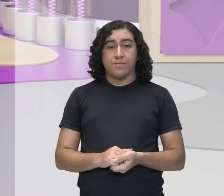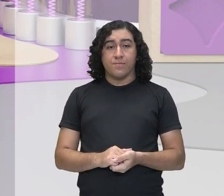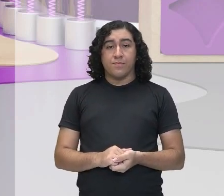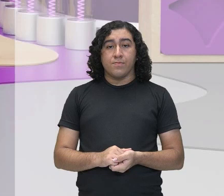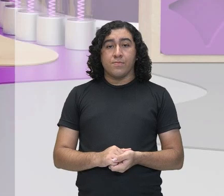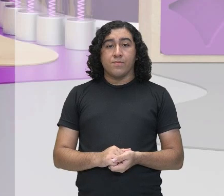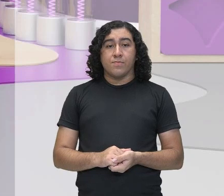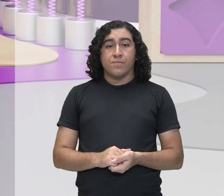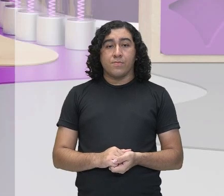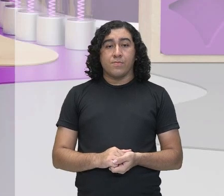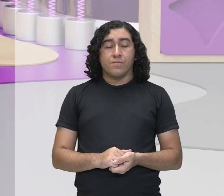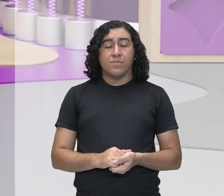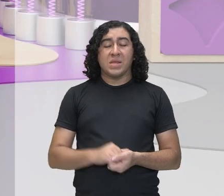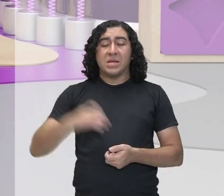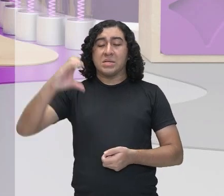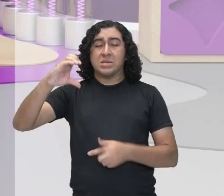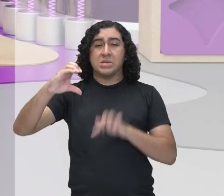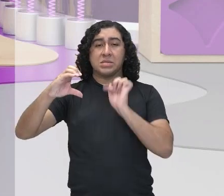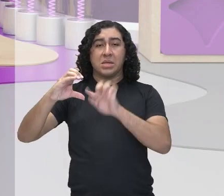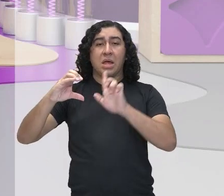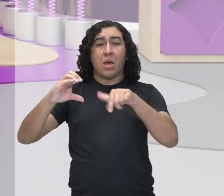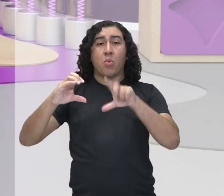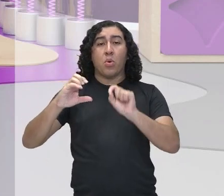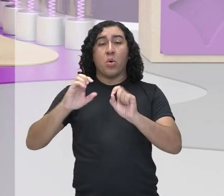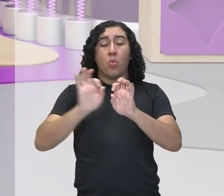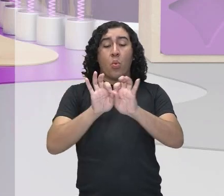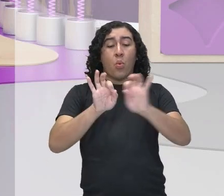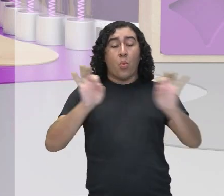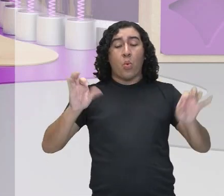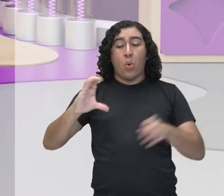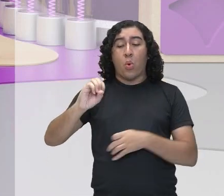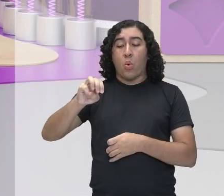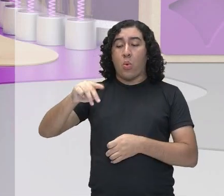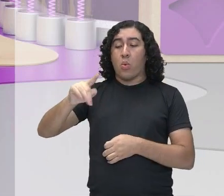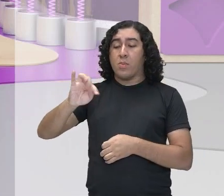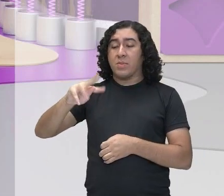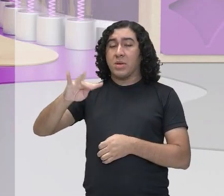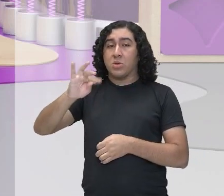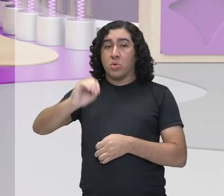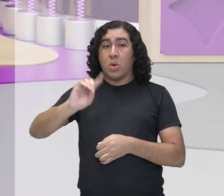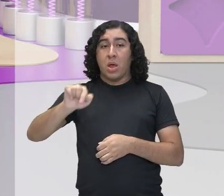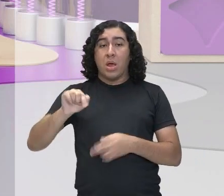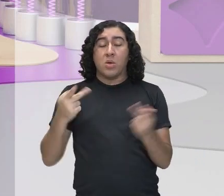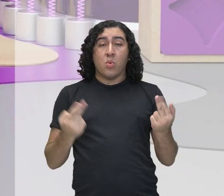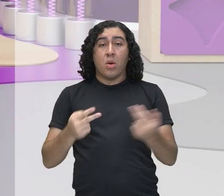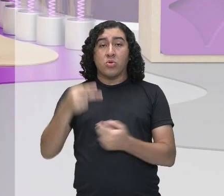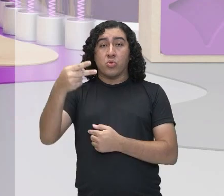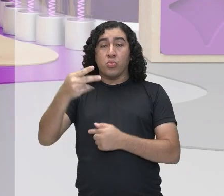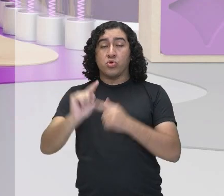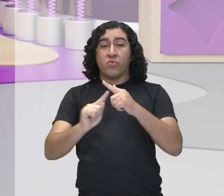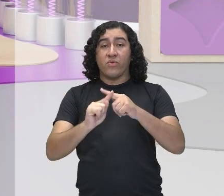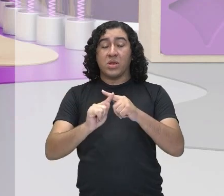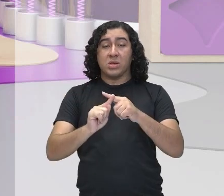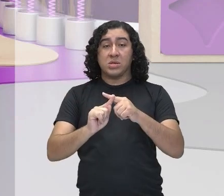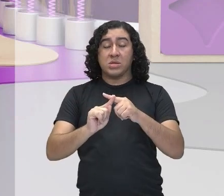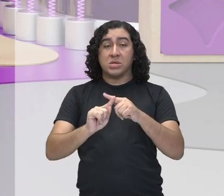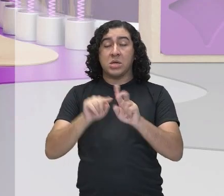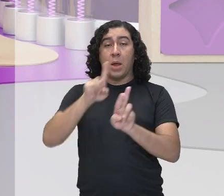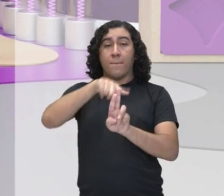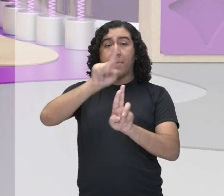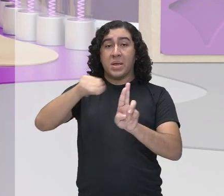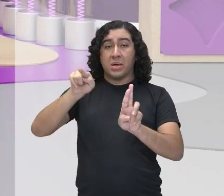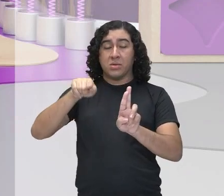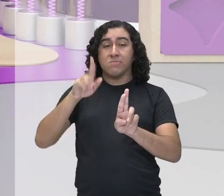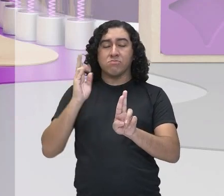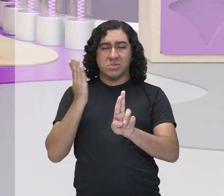c, o que que é o c? É o comprimento da circunferência, é igual a duas vezes π, nós já vimos também